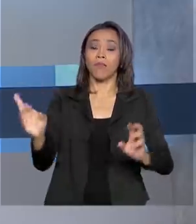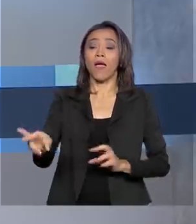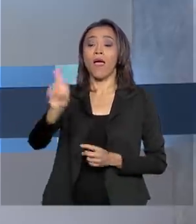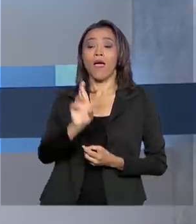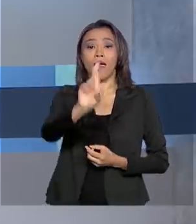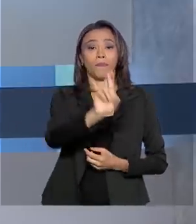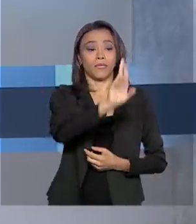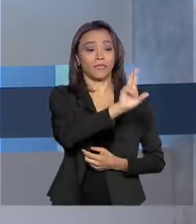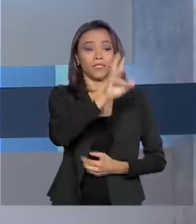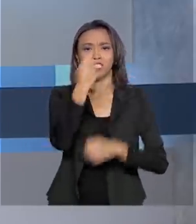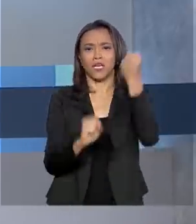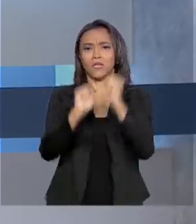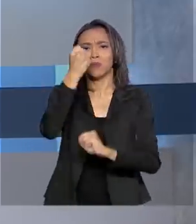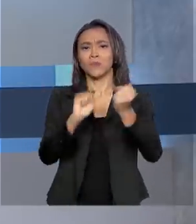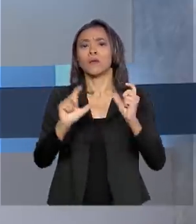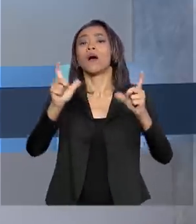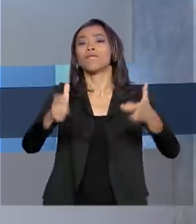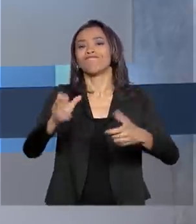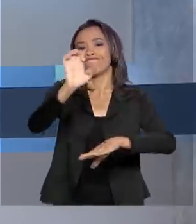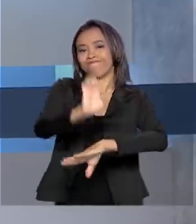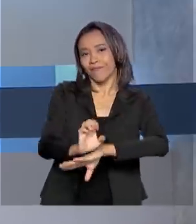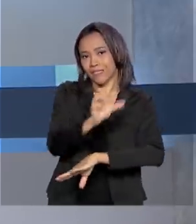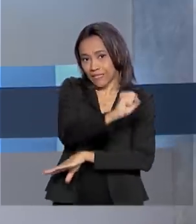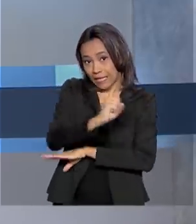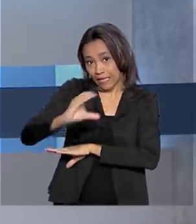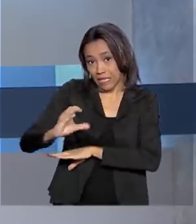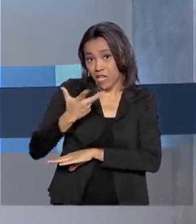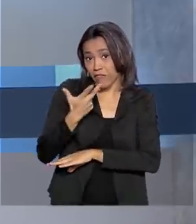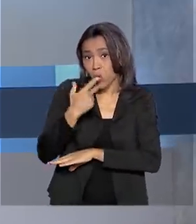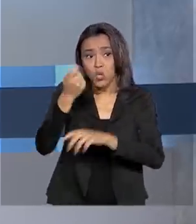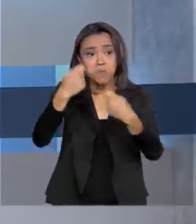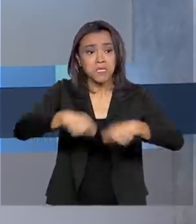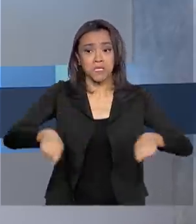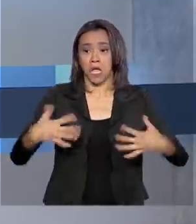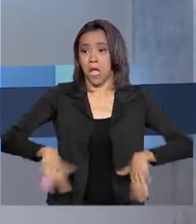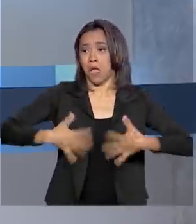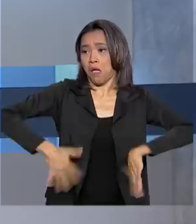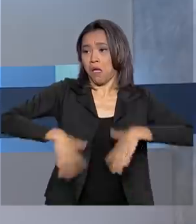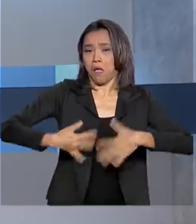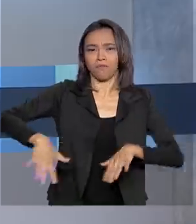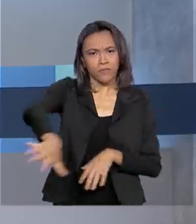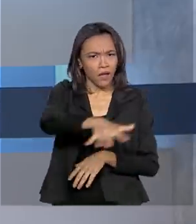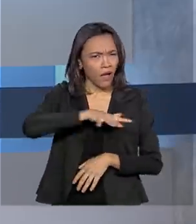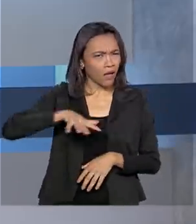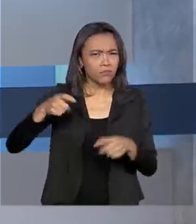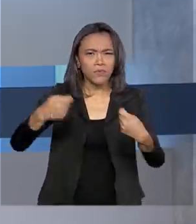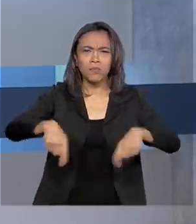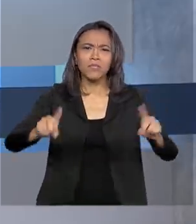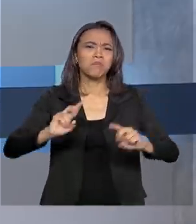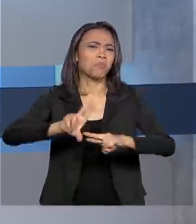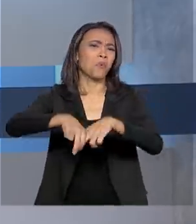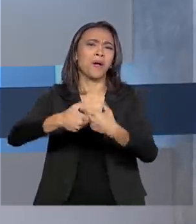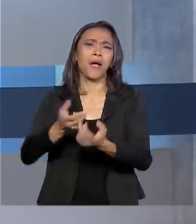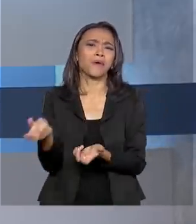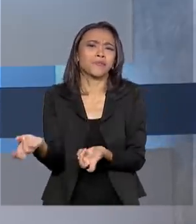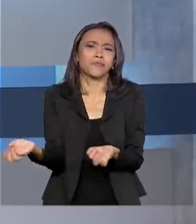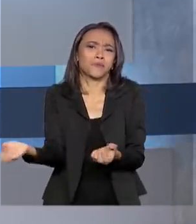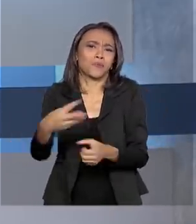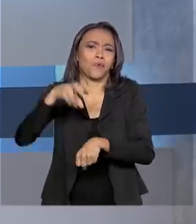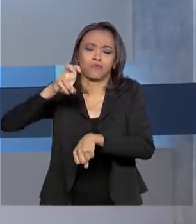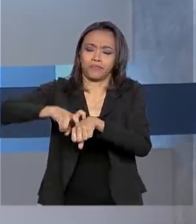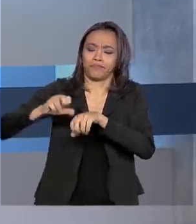indústria em Santa Catarina. Mourão afirmou que não há motivo para pânico do setor produtivo brasileiro por causa do novo